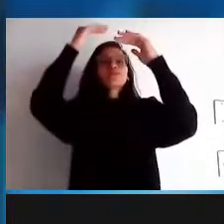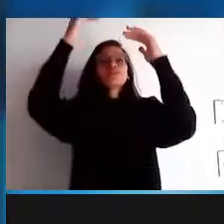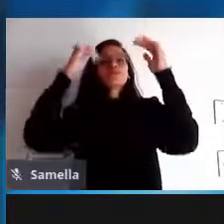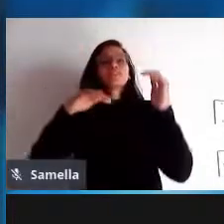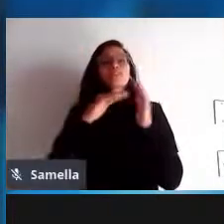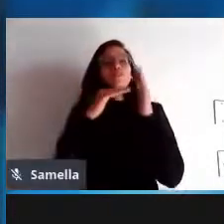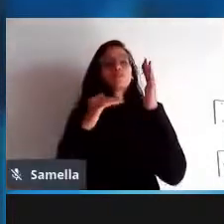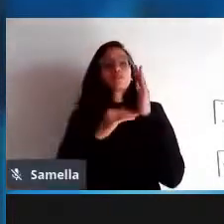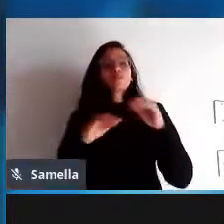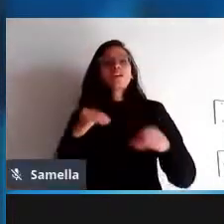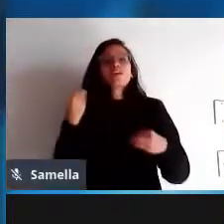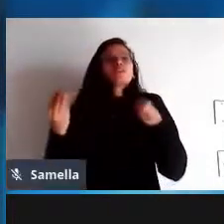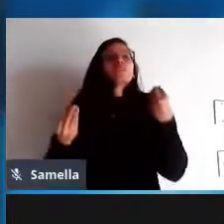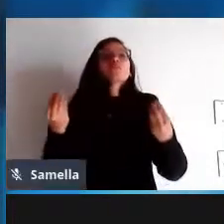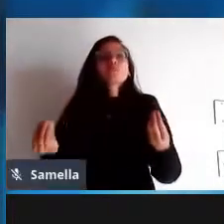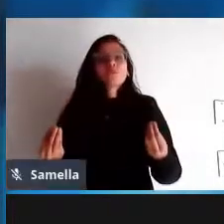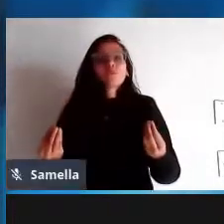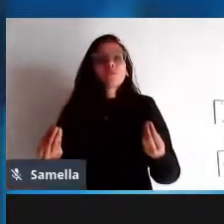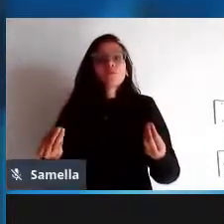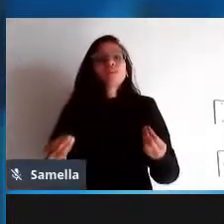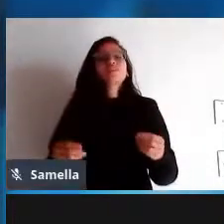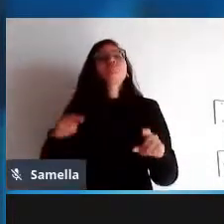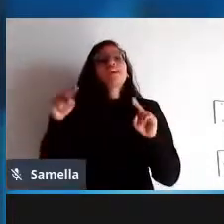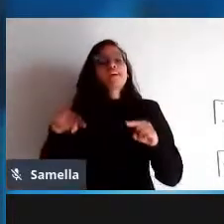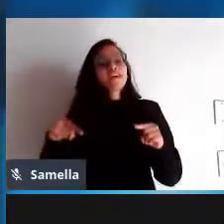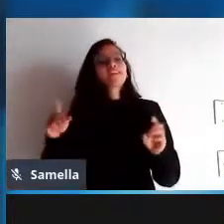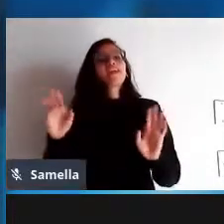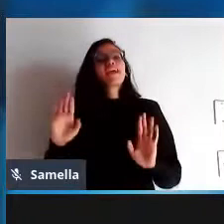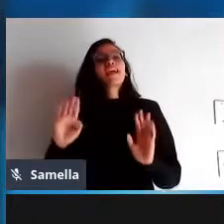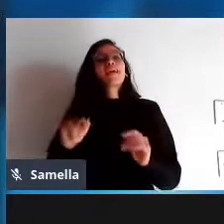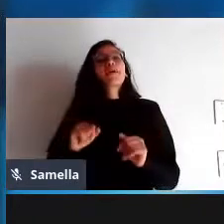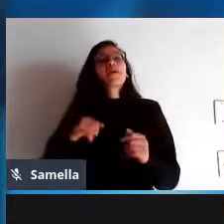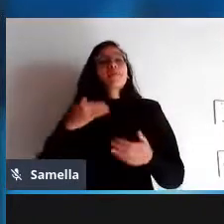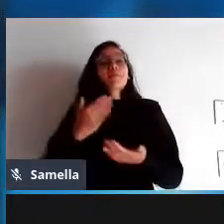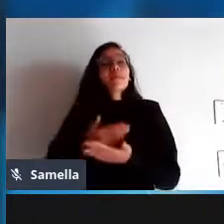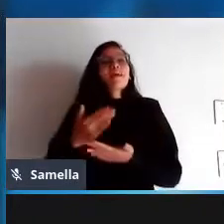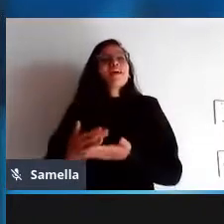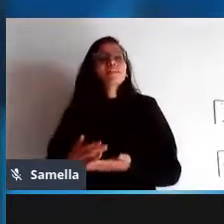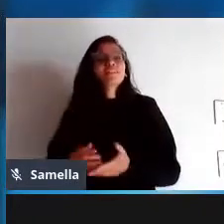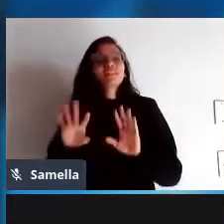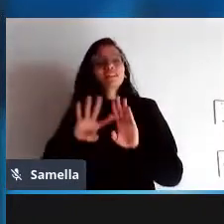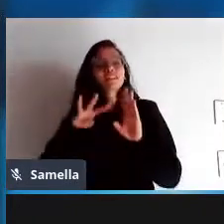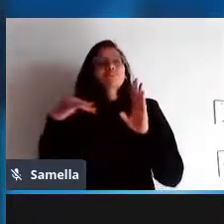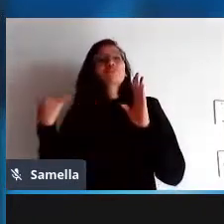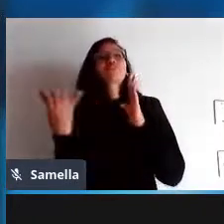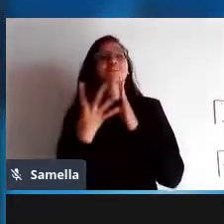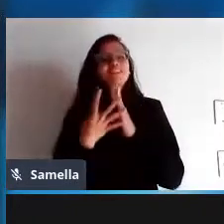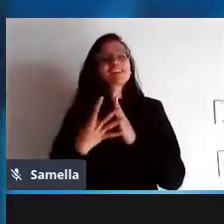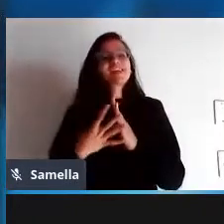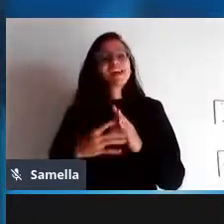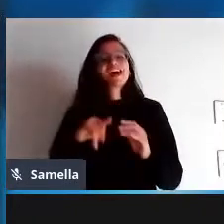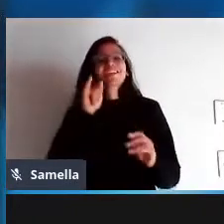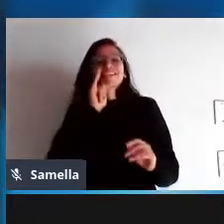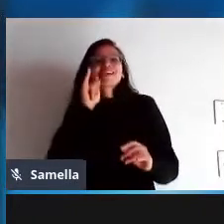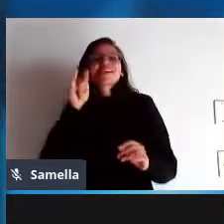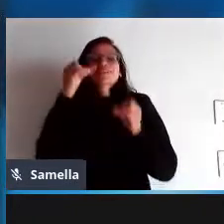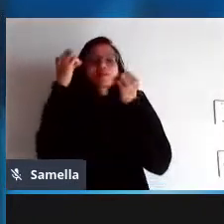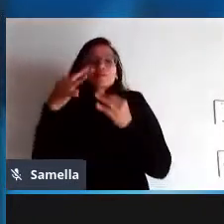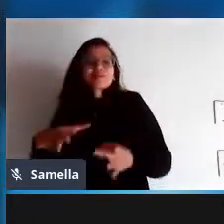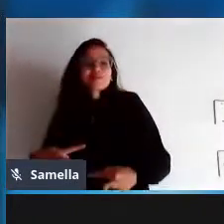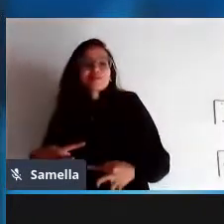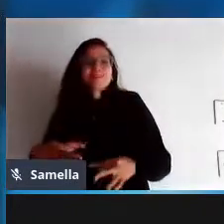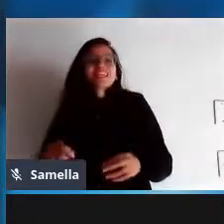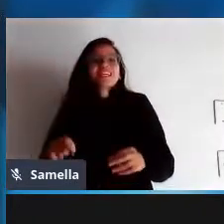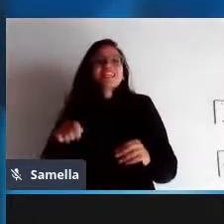lidar com a política e com a economia e a gente tem certas práticas sociais a gente pode dizer com certeza que o